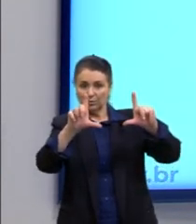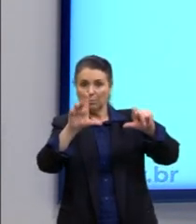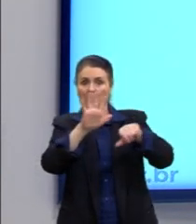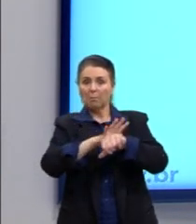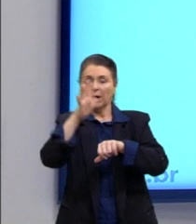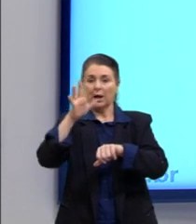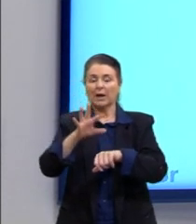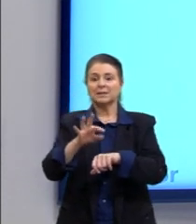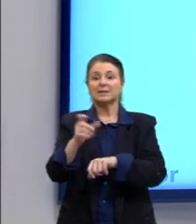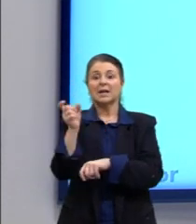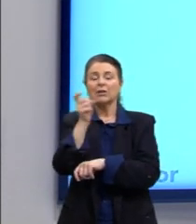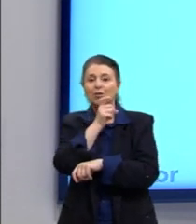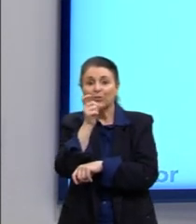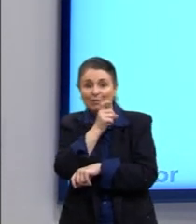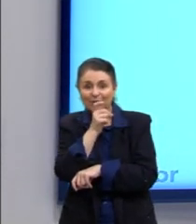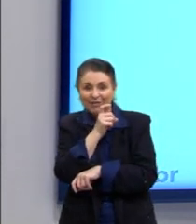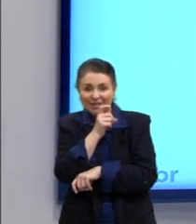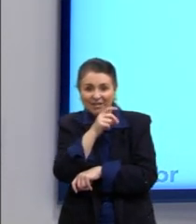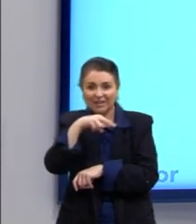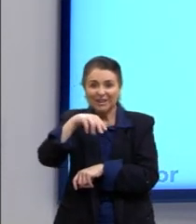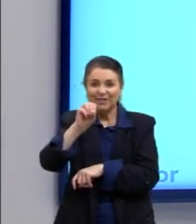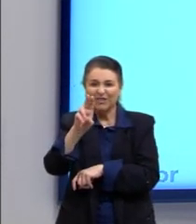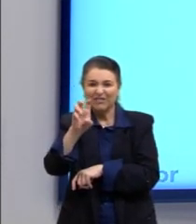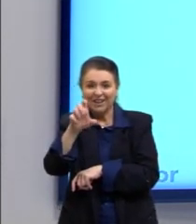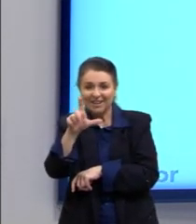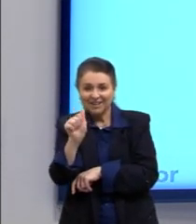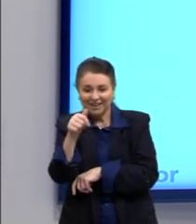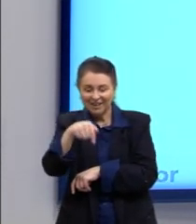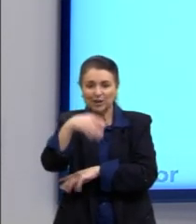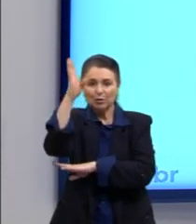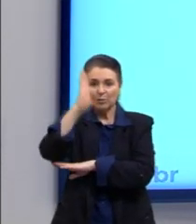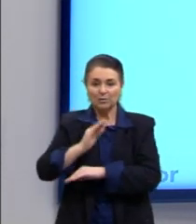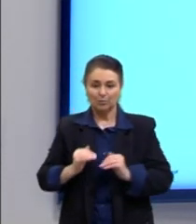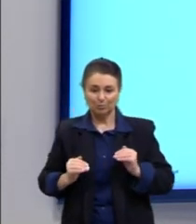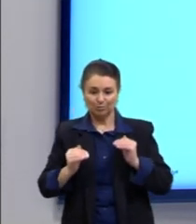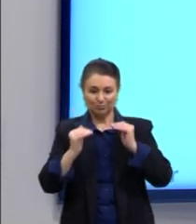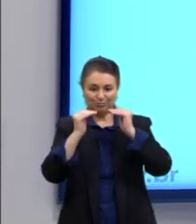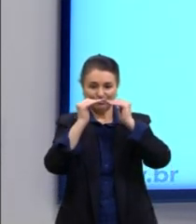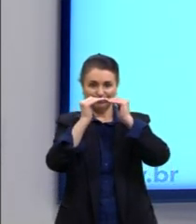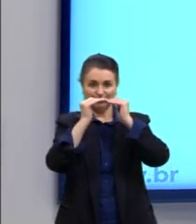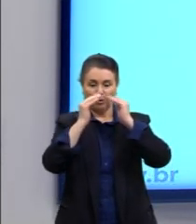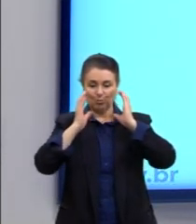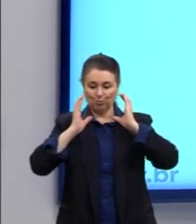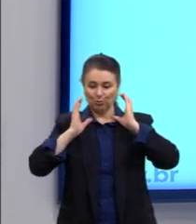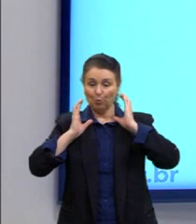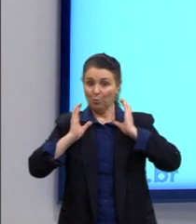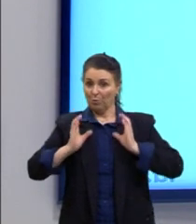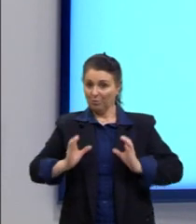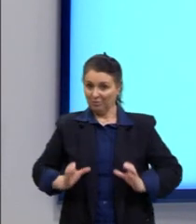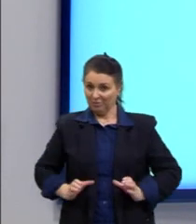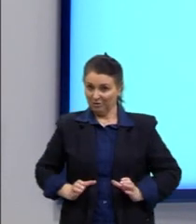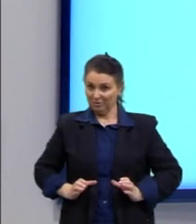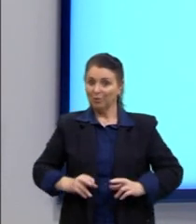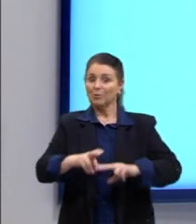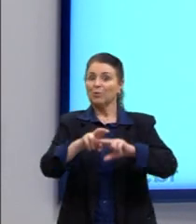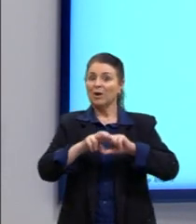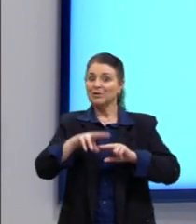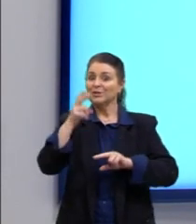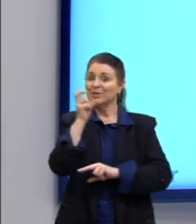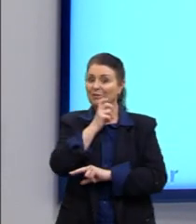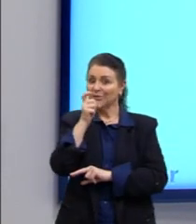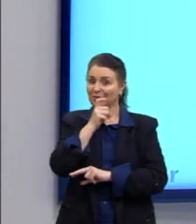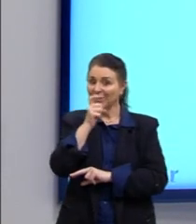telenovelas, as novelas no Brasil têm essa influência, essa padronização de comportamento, muito através das novelas